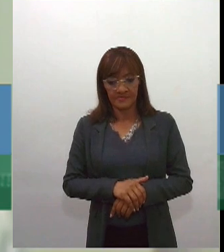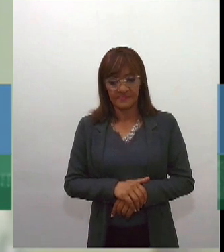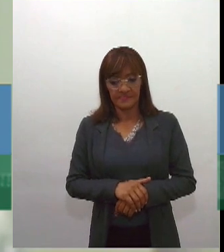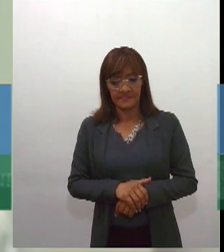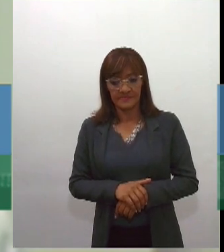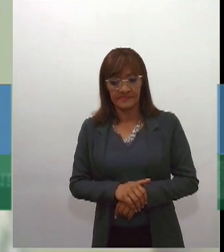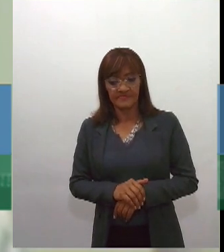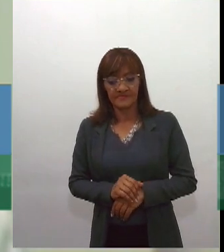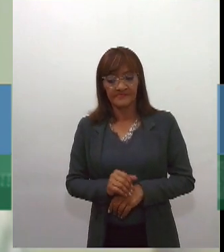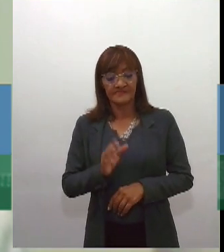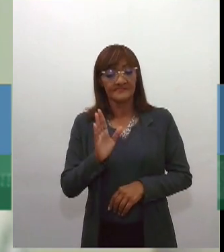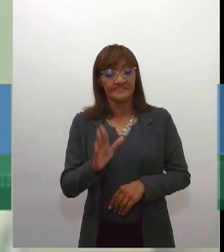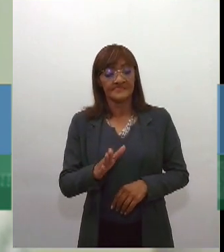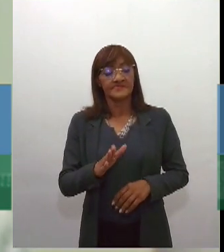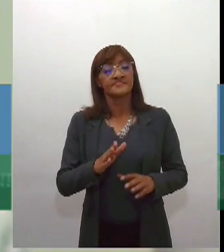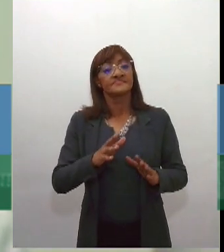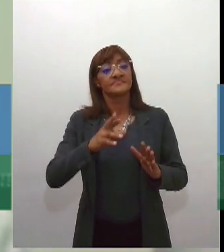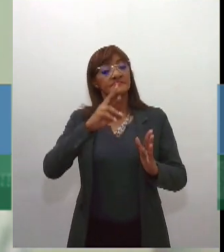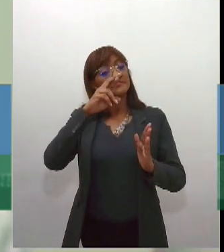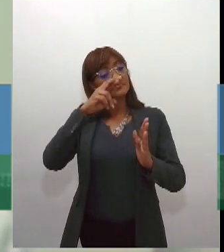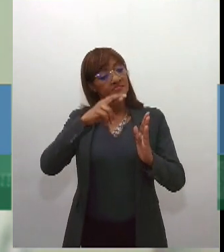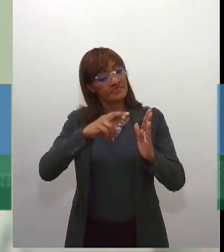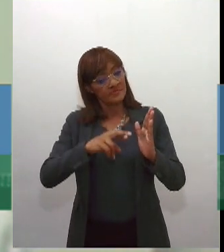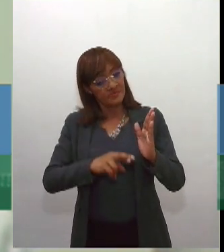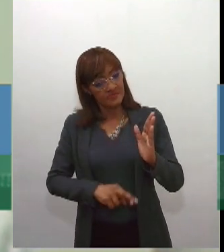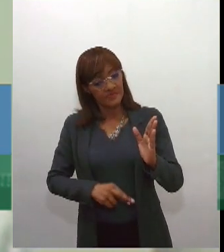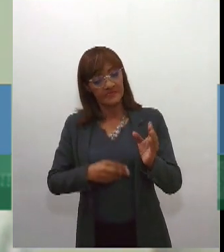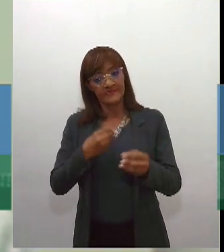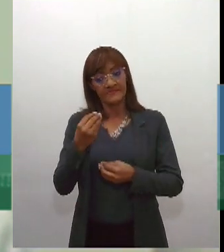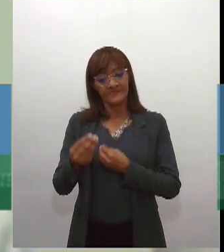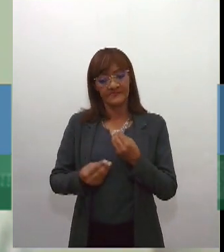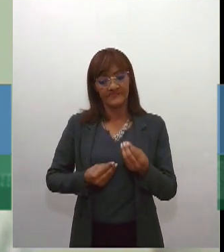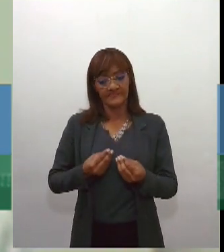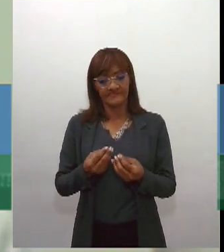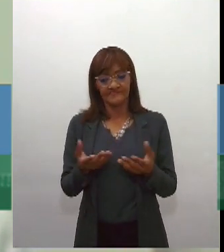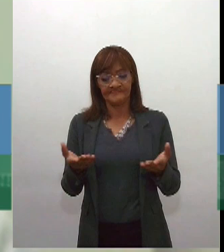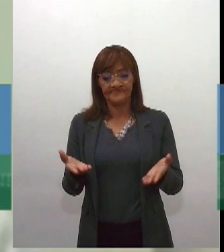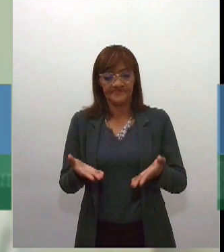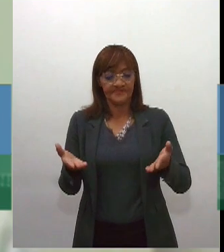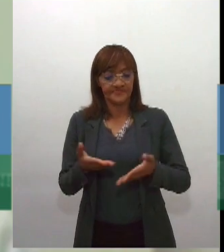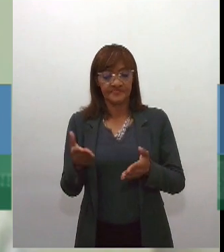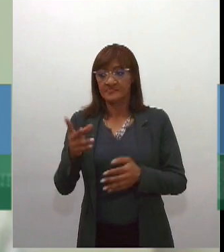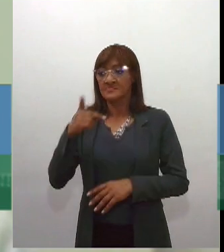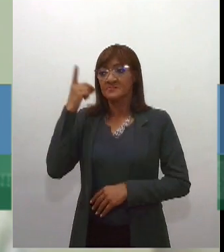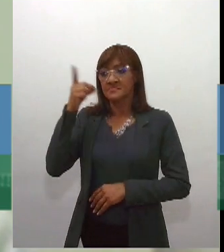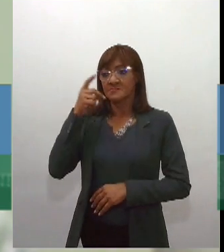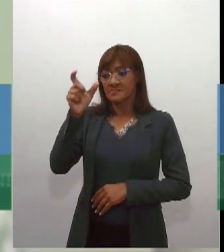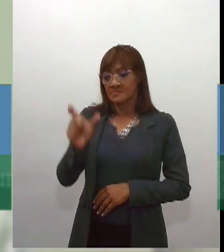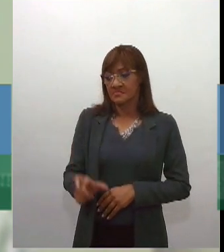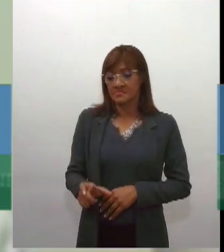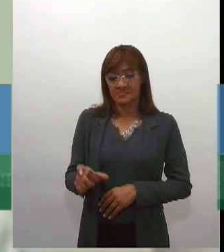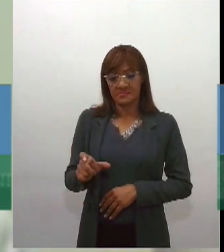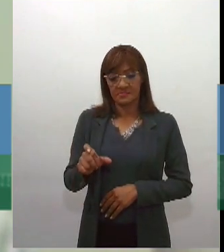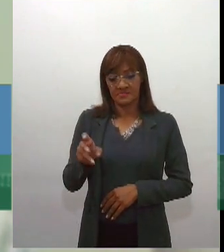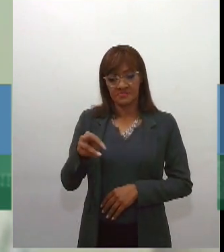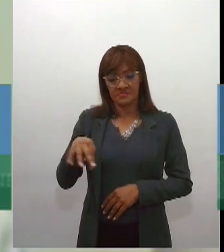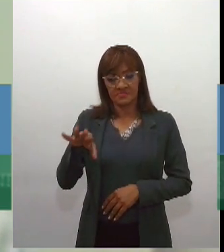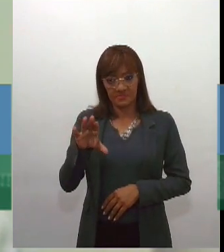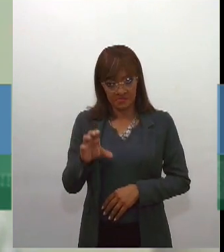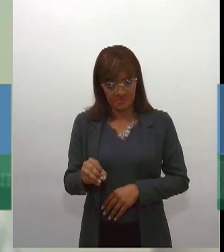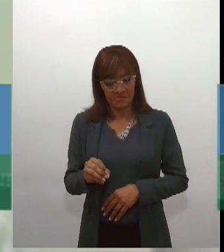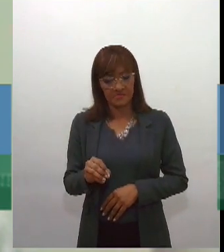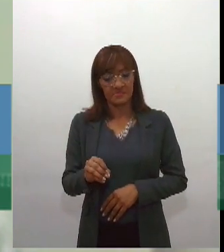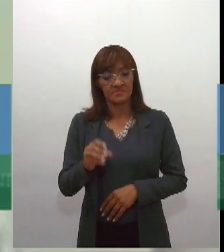relatório sobre a constitucionalidade da matéria, o deputado Marcelo Van Raten, do Rio Grande do Sul, é o relator na